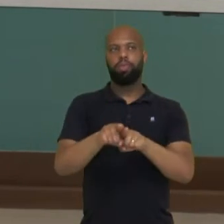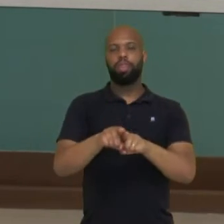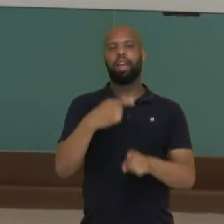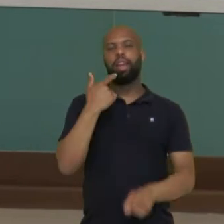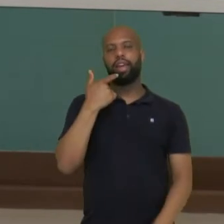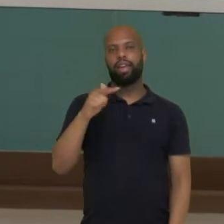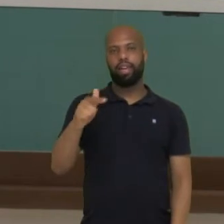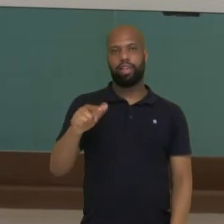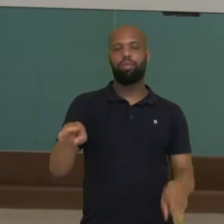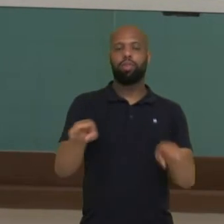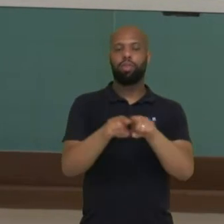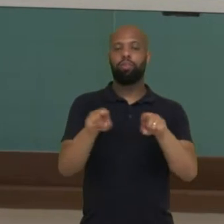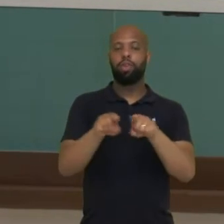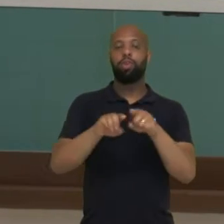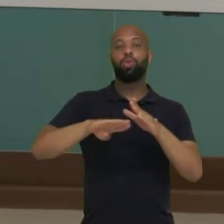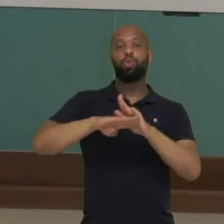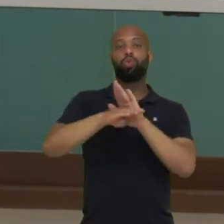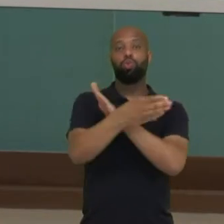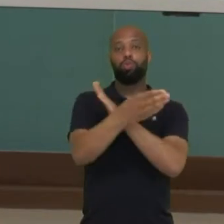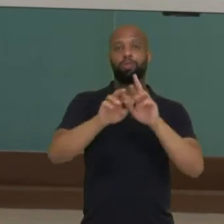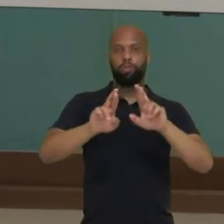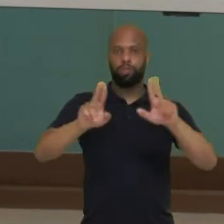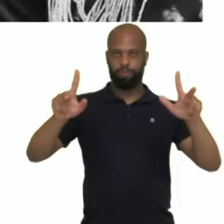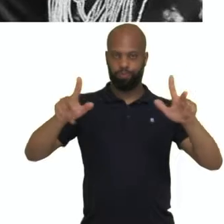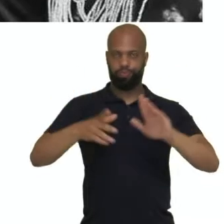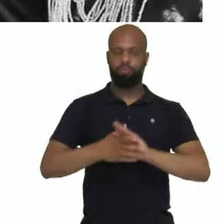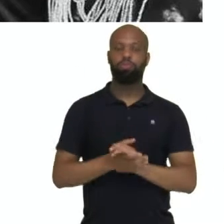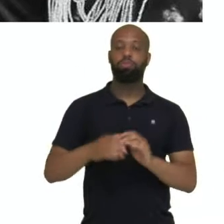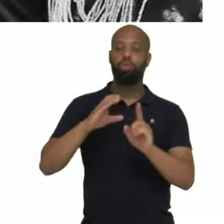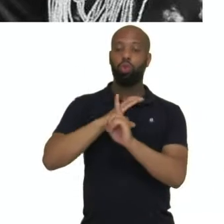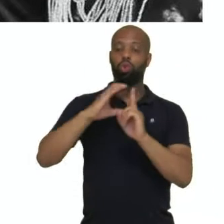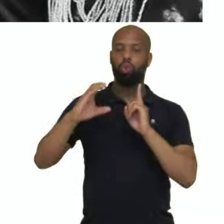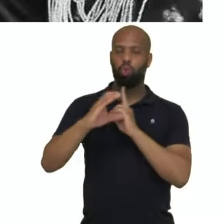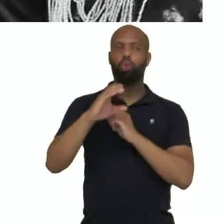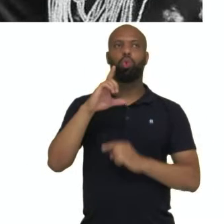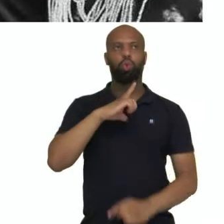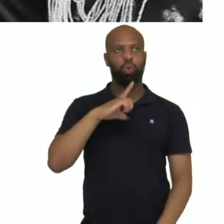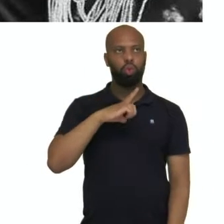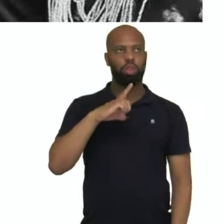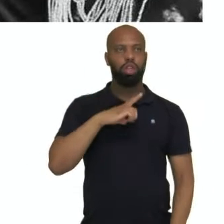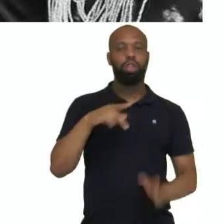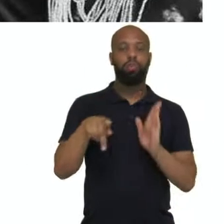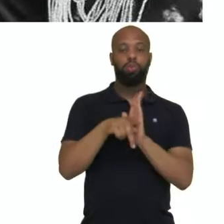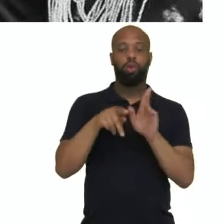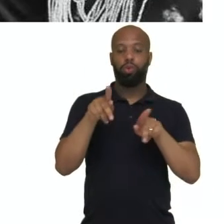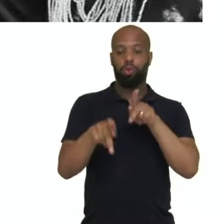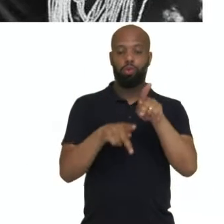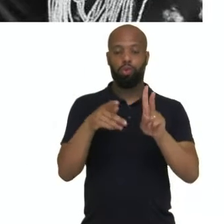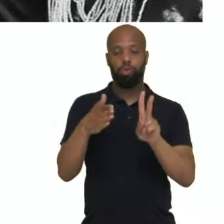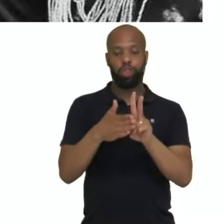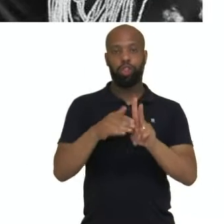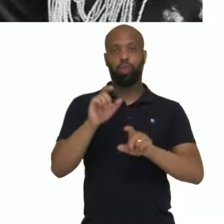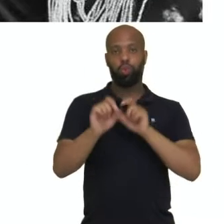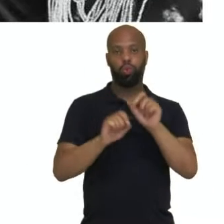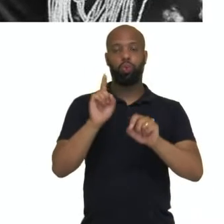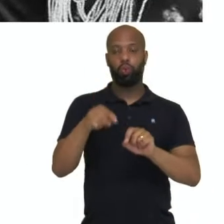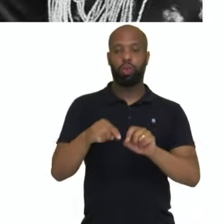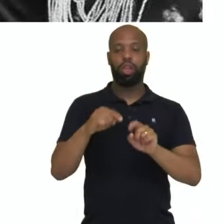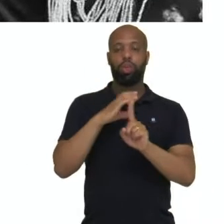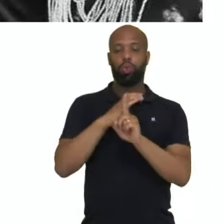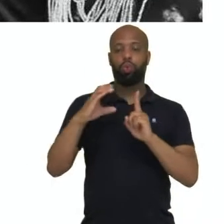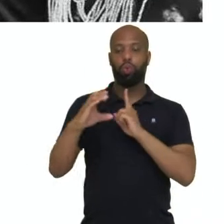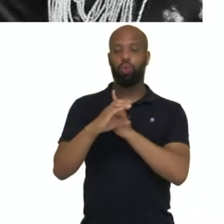sua língua e seus costumes. Um dos rituais mais significativos dos povos indígenas são os rituais de passagem. Um